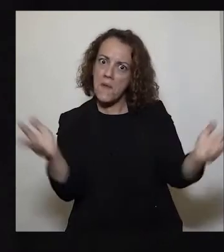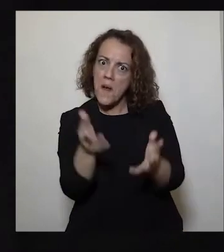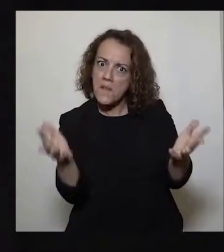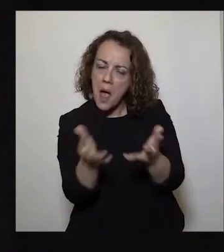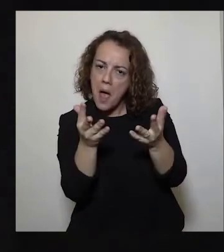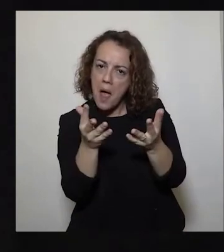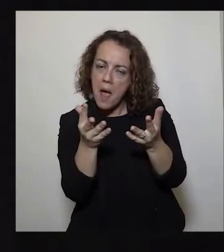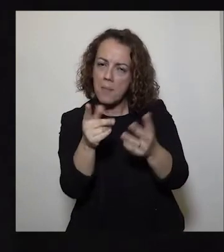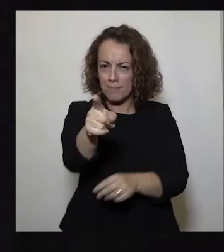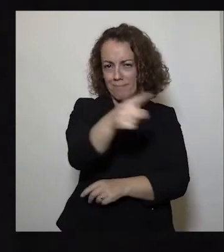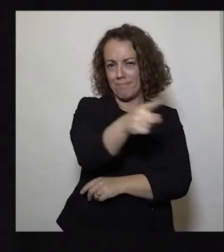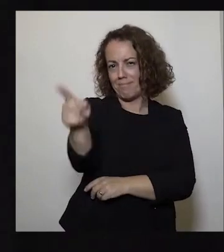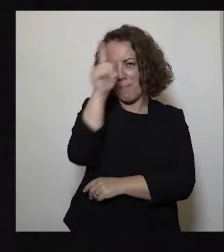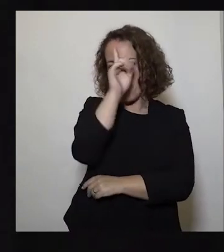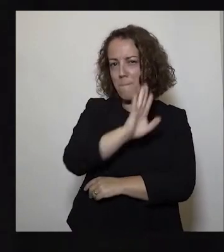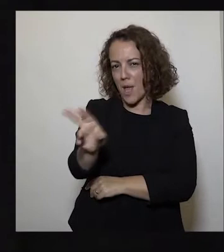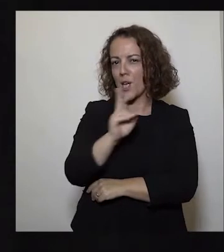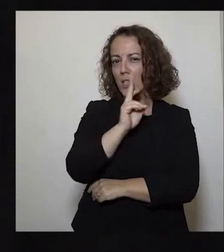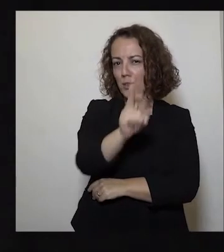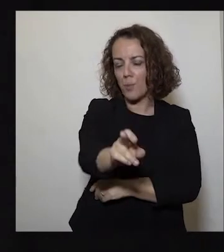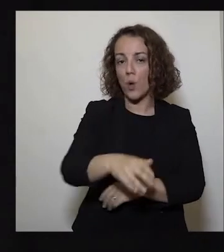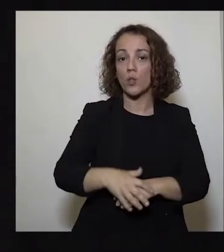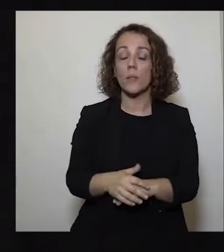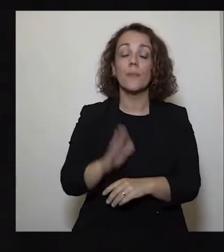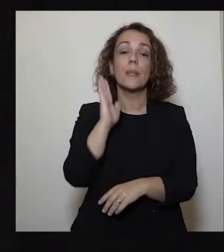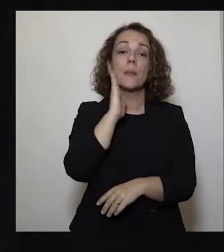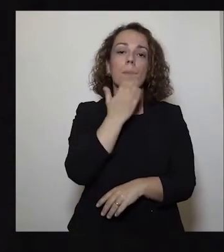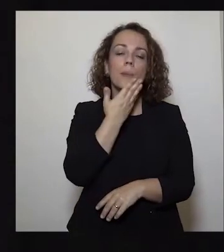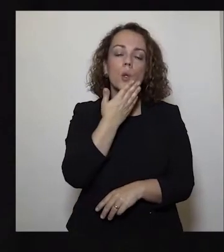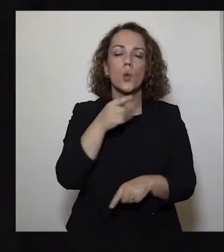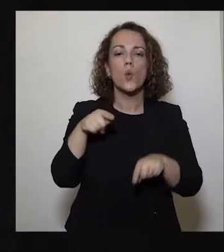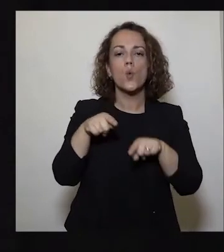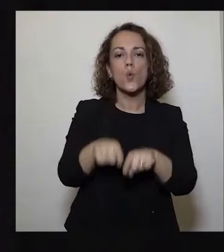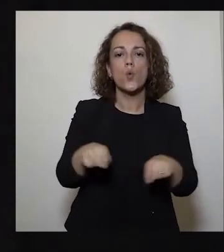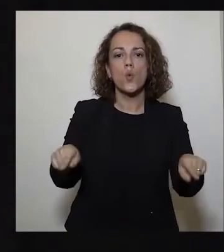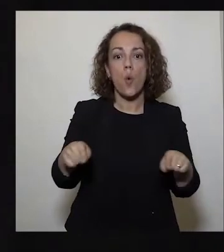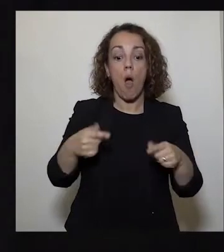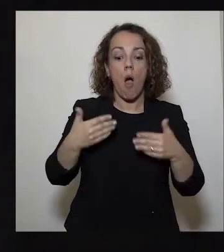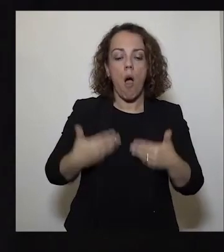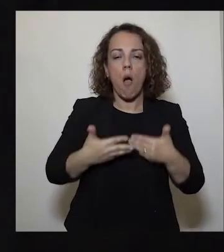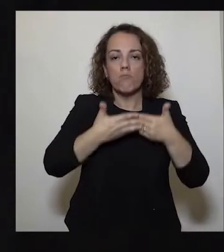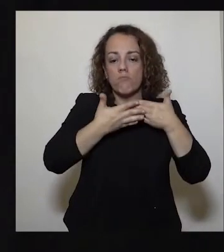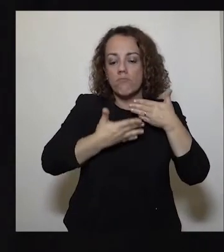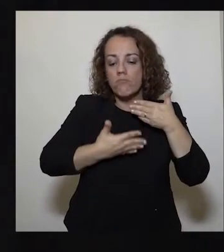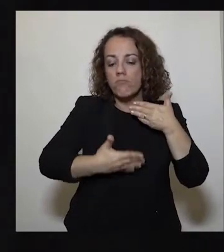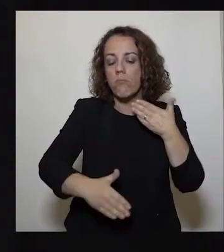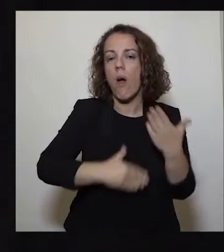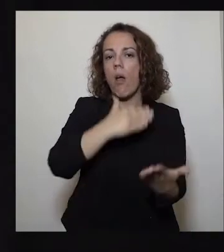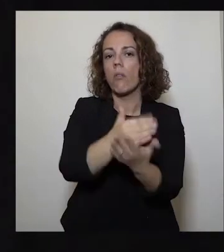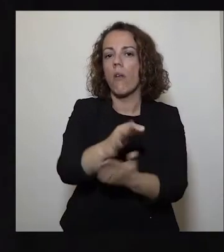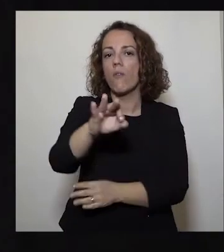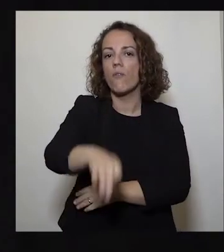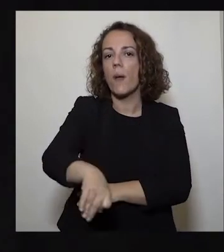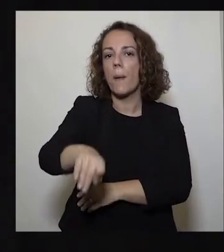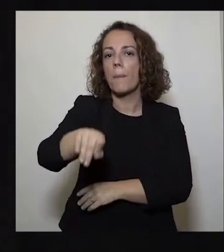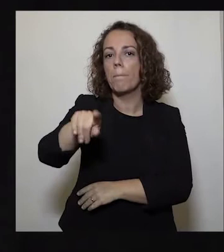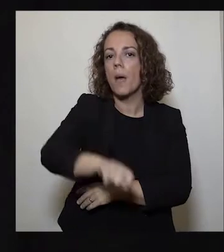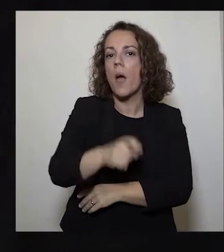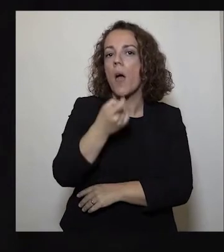Conhecem a resposta. Tudo dependerá do que conseguirmos alcançar até o fim de abril.